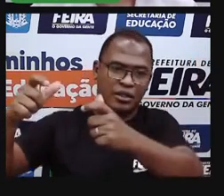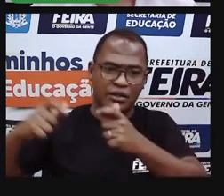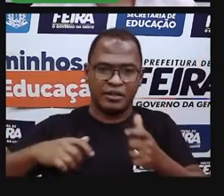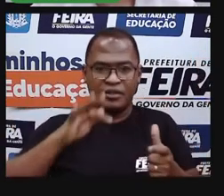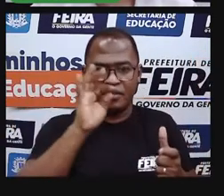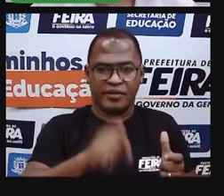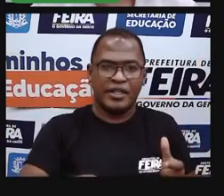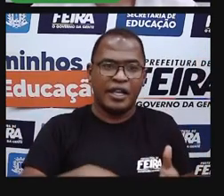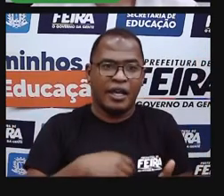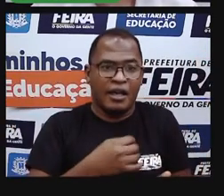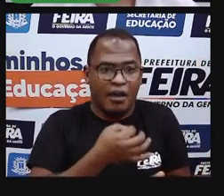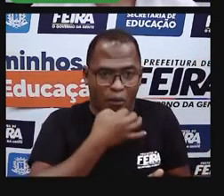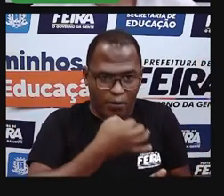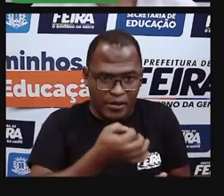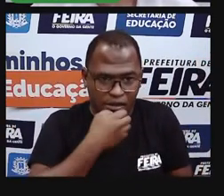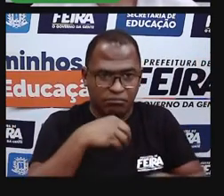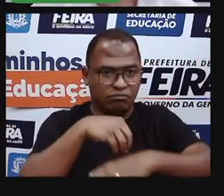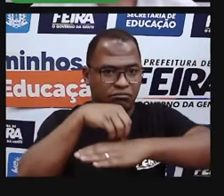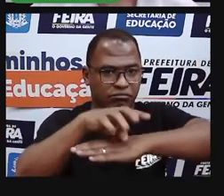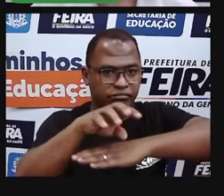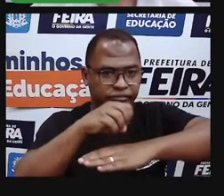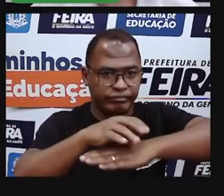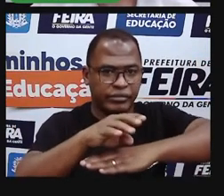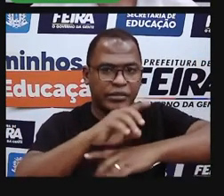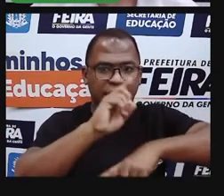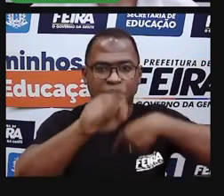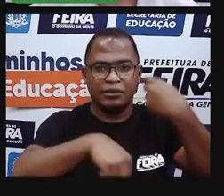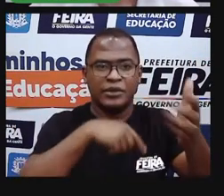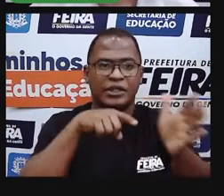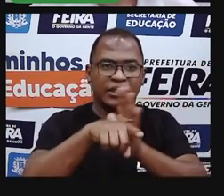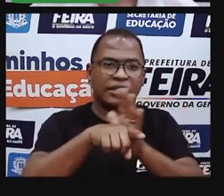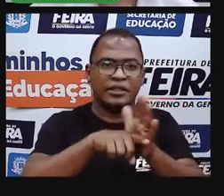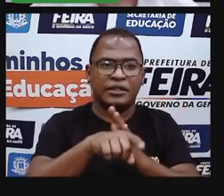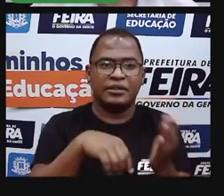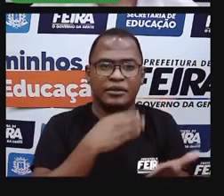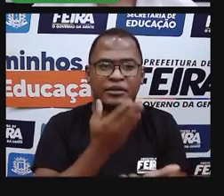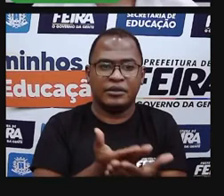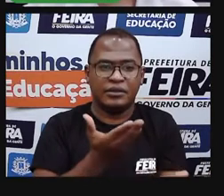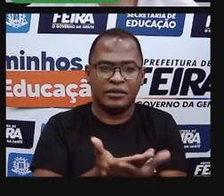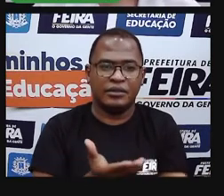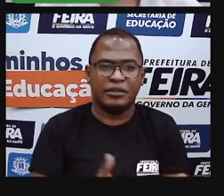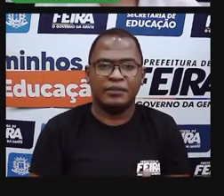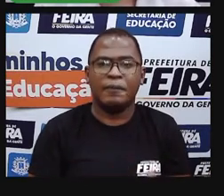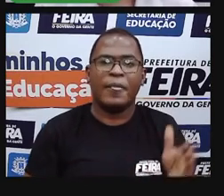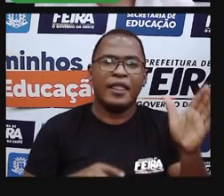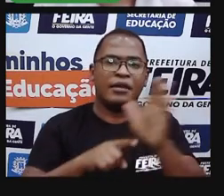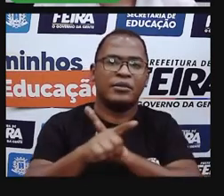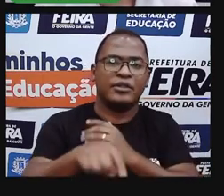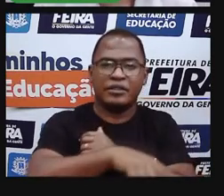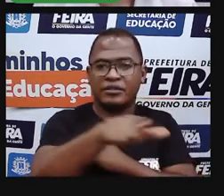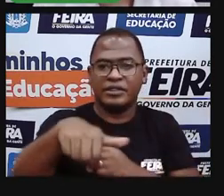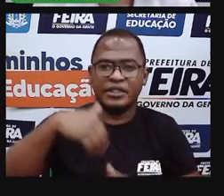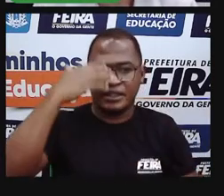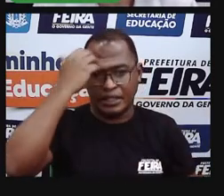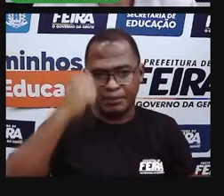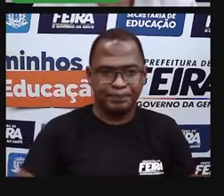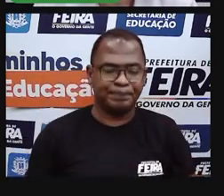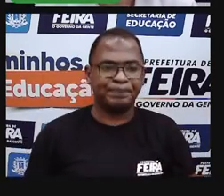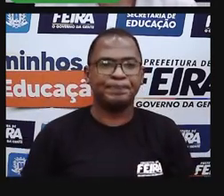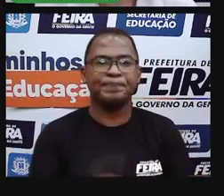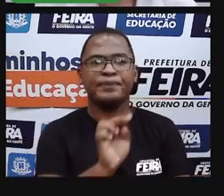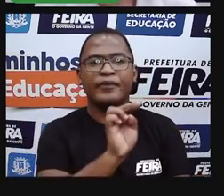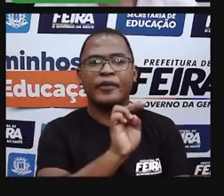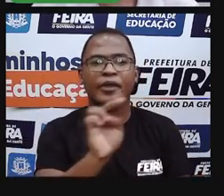sugestão para vocês pesquisarem mais um pouco. E aí eu quero saber de vocês, se vocês sabem o que são